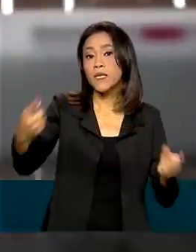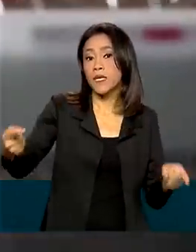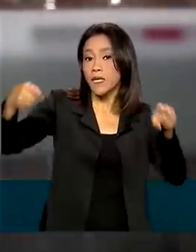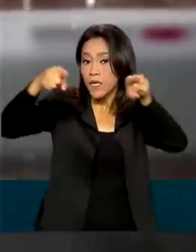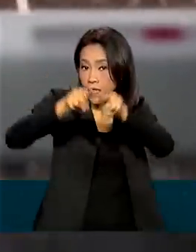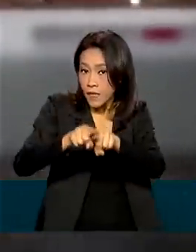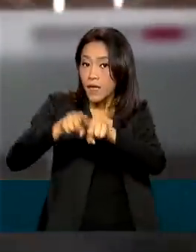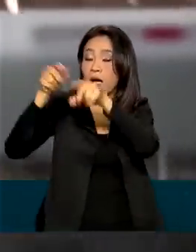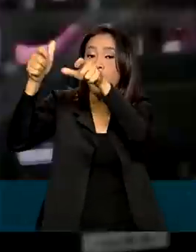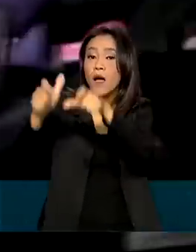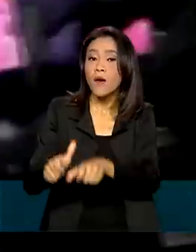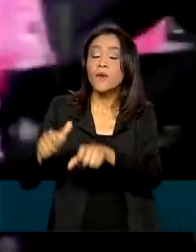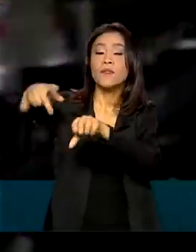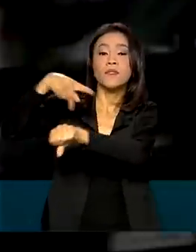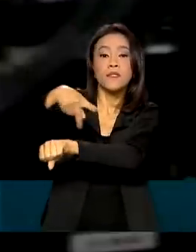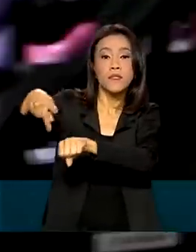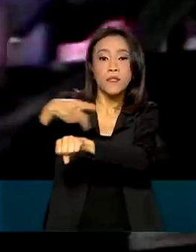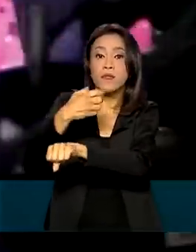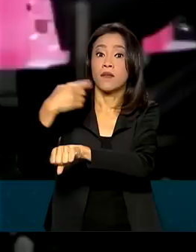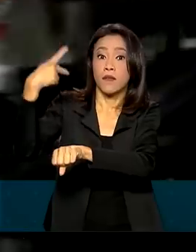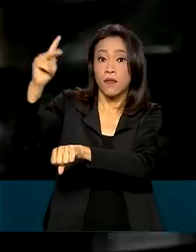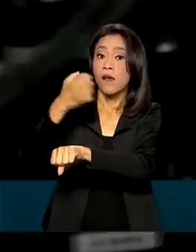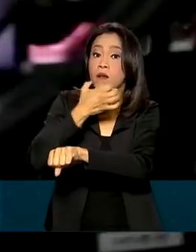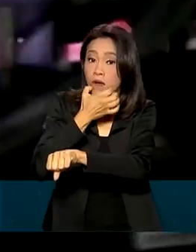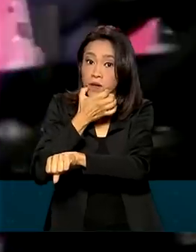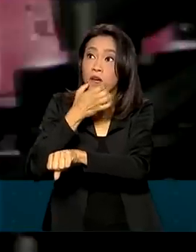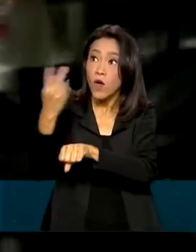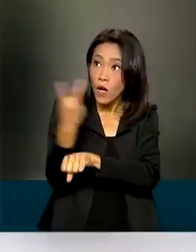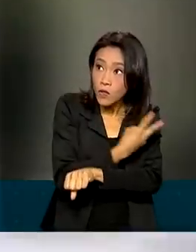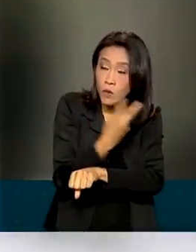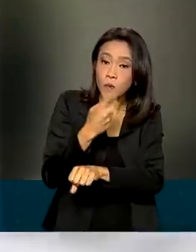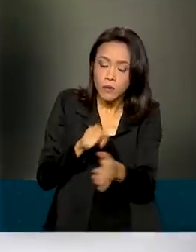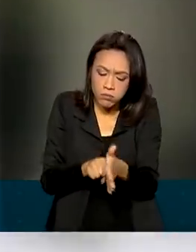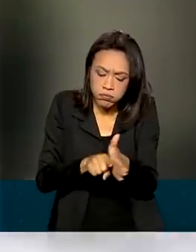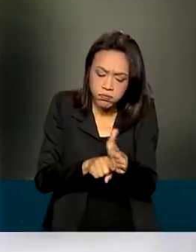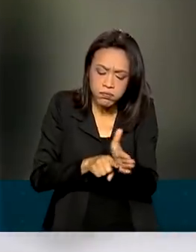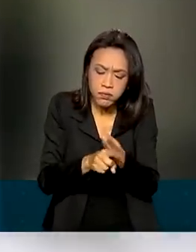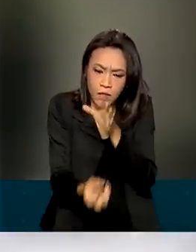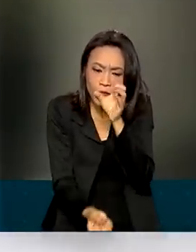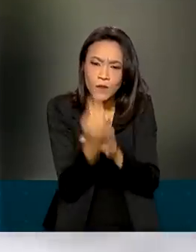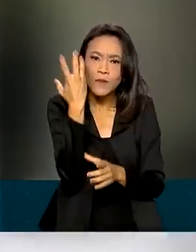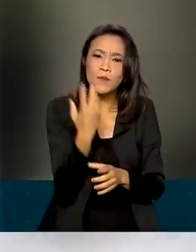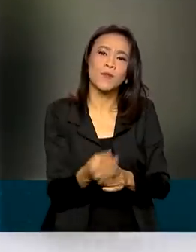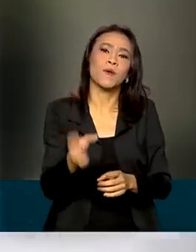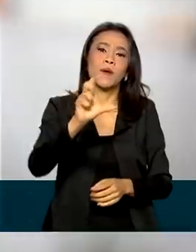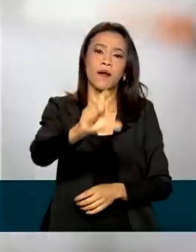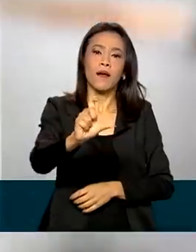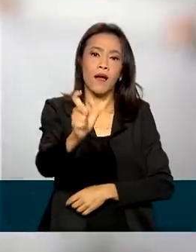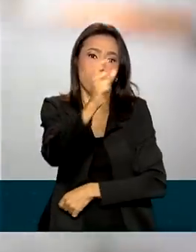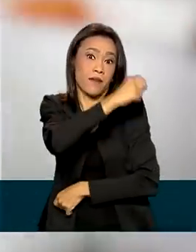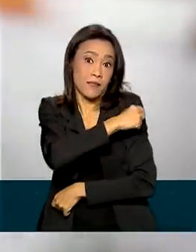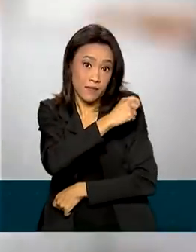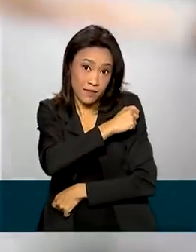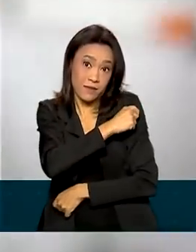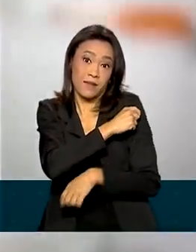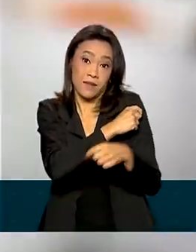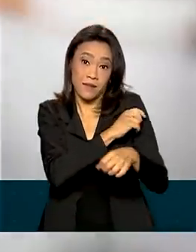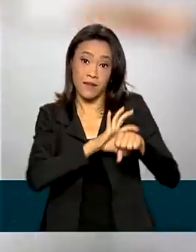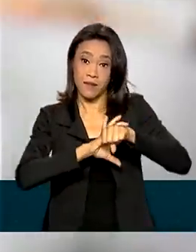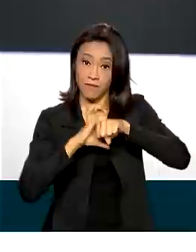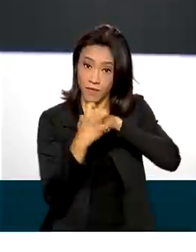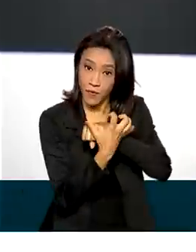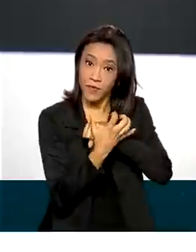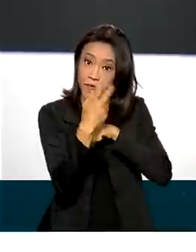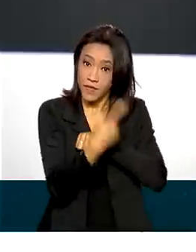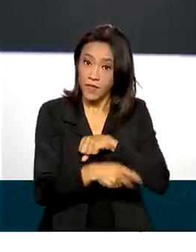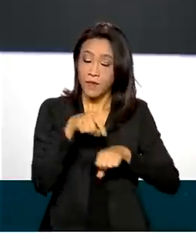biofarmacêutica britânica AstraZeneca, desenvolver uma das vacinas usadas na prevenção à covid-19 no país.